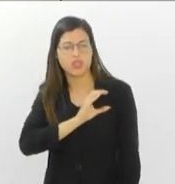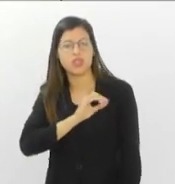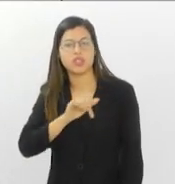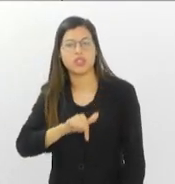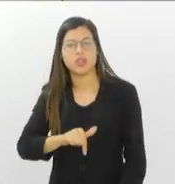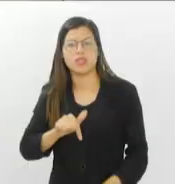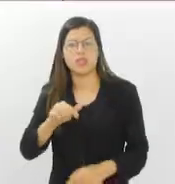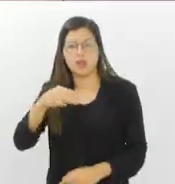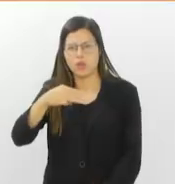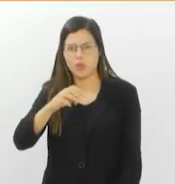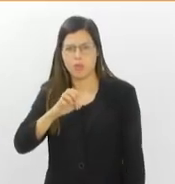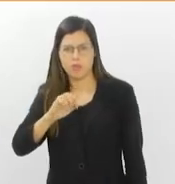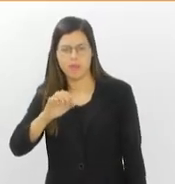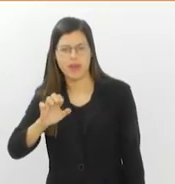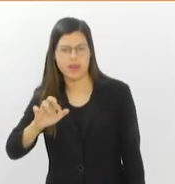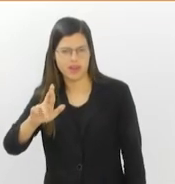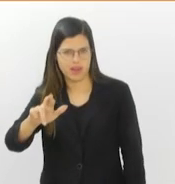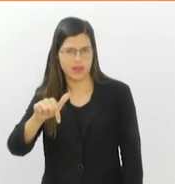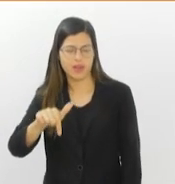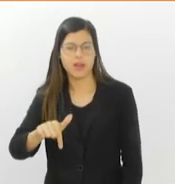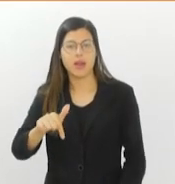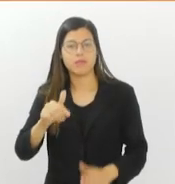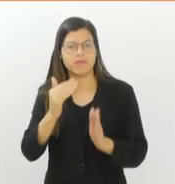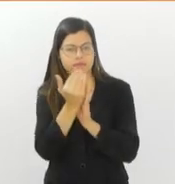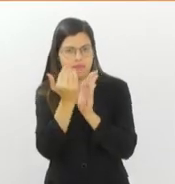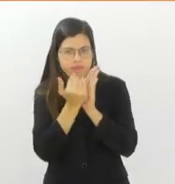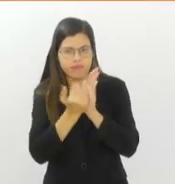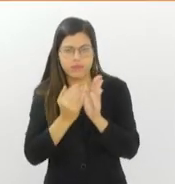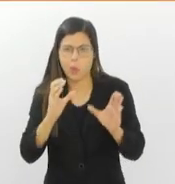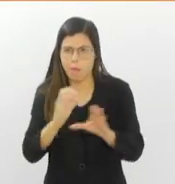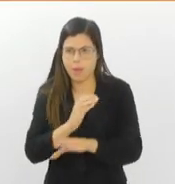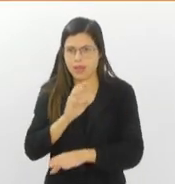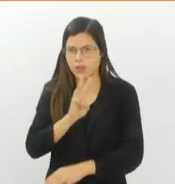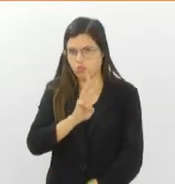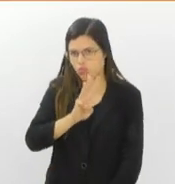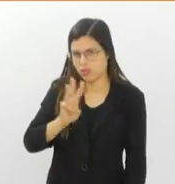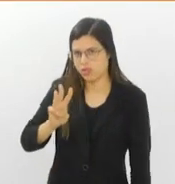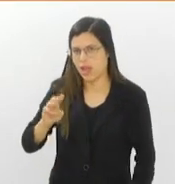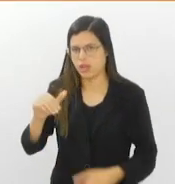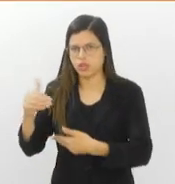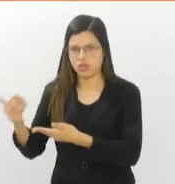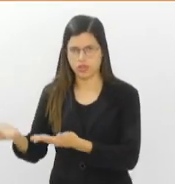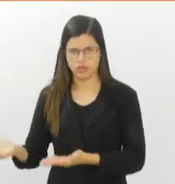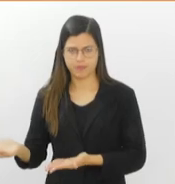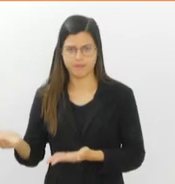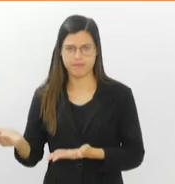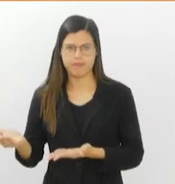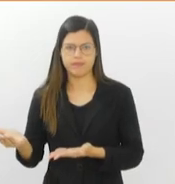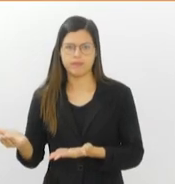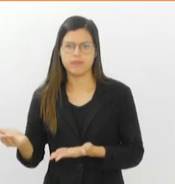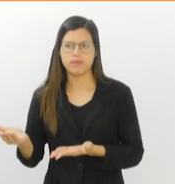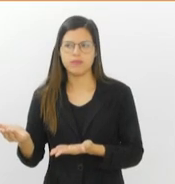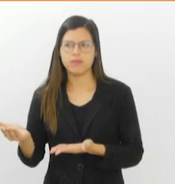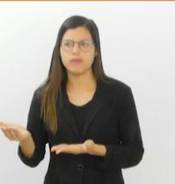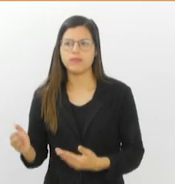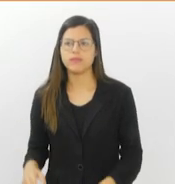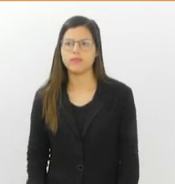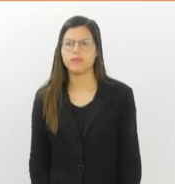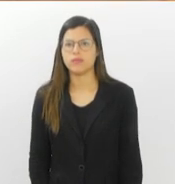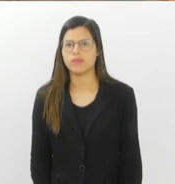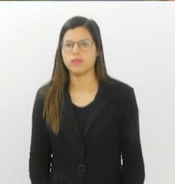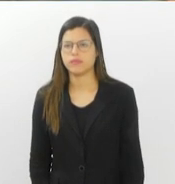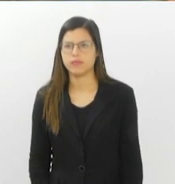Galpão Criativo. A programação completa está no site www.cinemaarabefeminino.com.